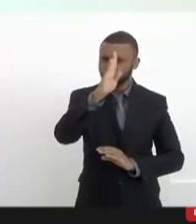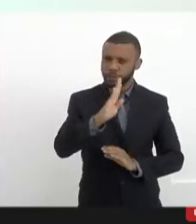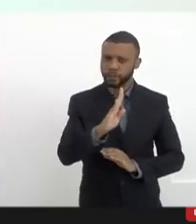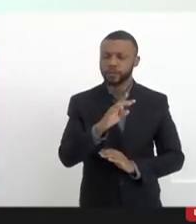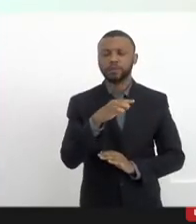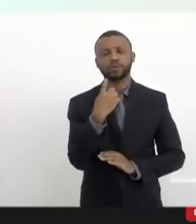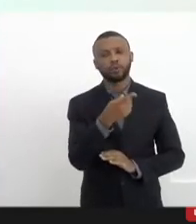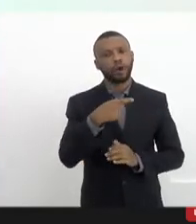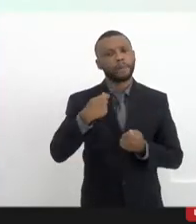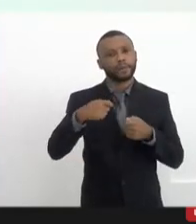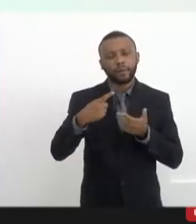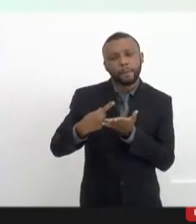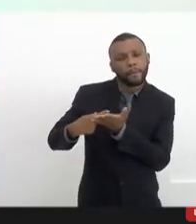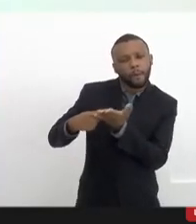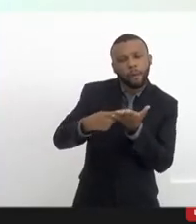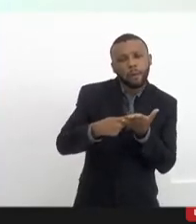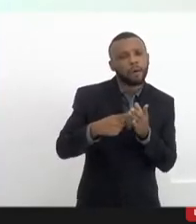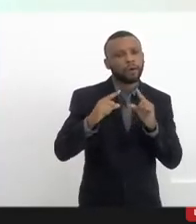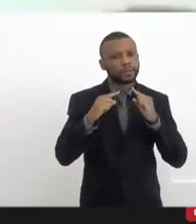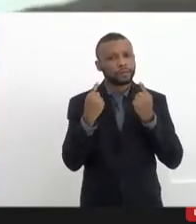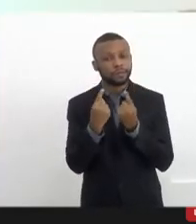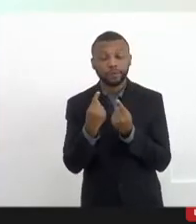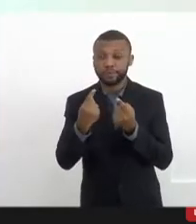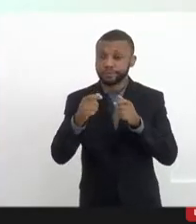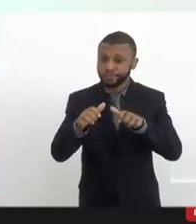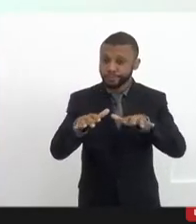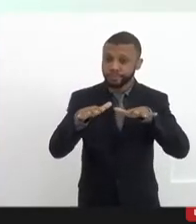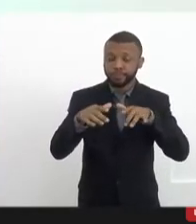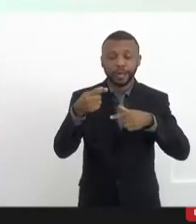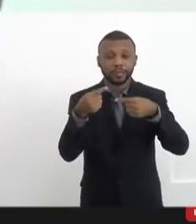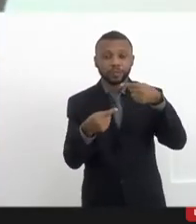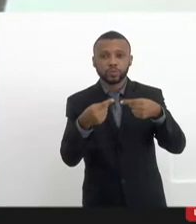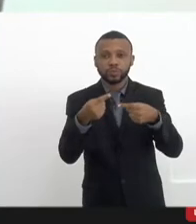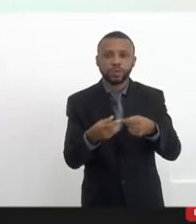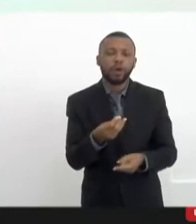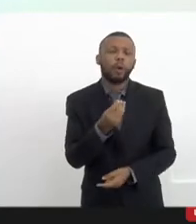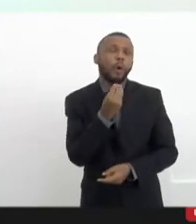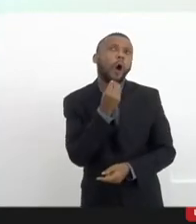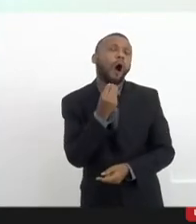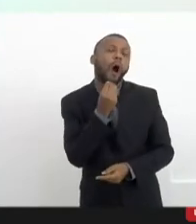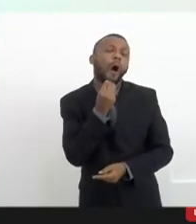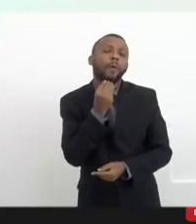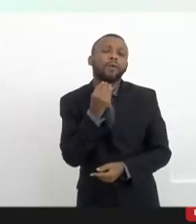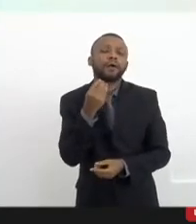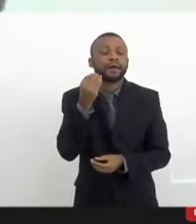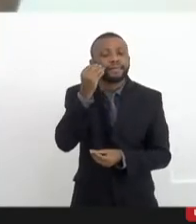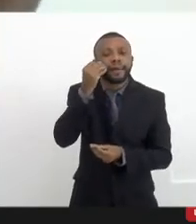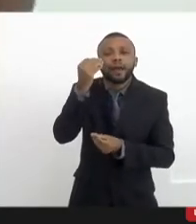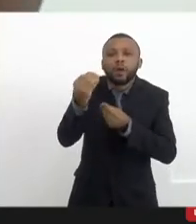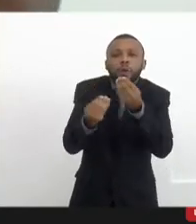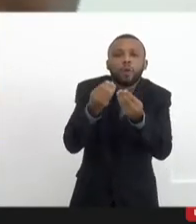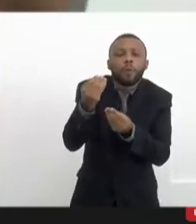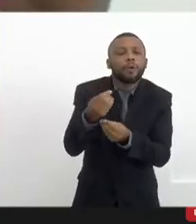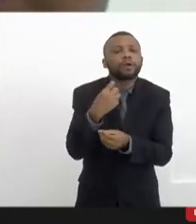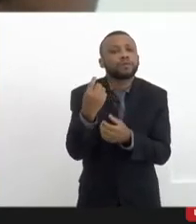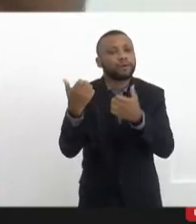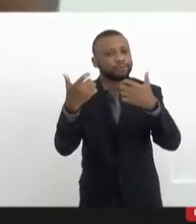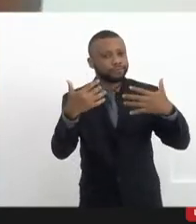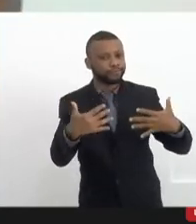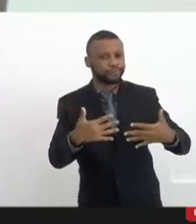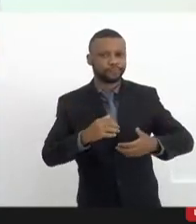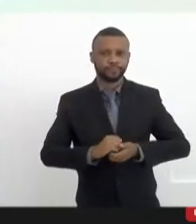nos reunir através de uma audiência pública para discutir o óbvio e ver como é que a gente vai fazer. 1% da